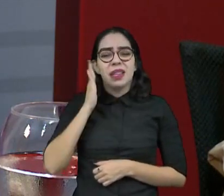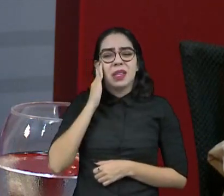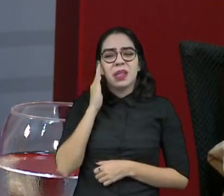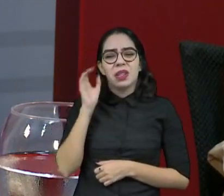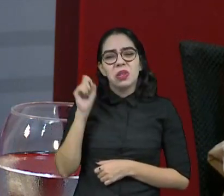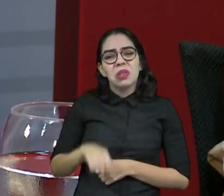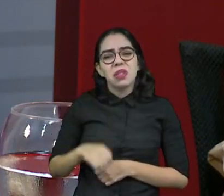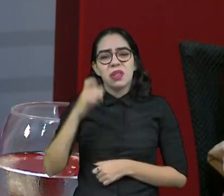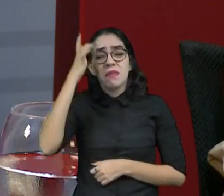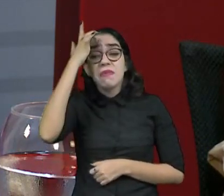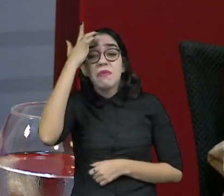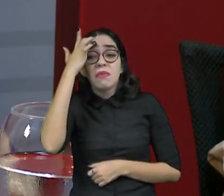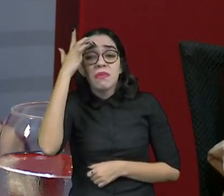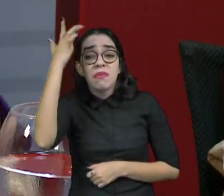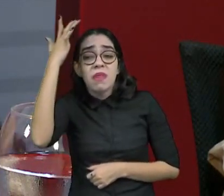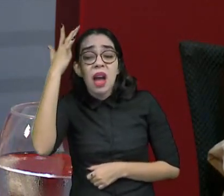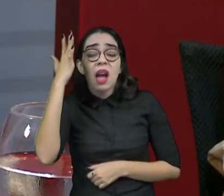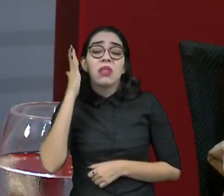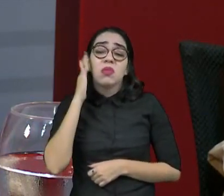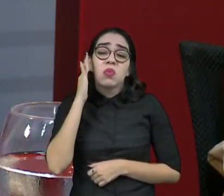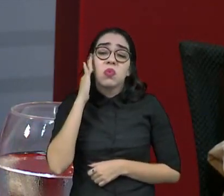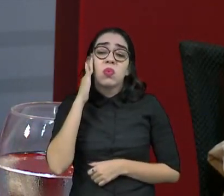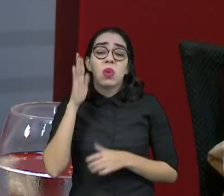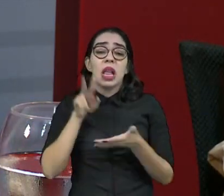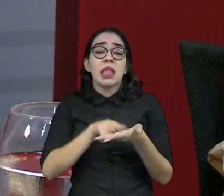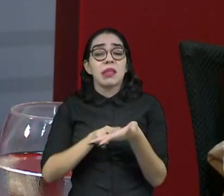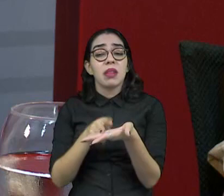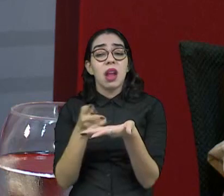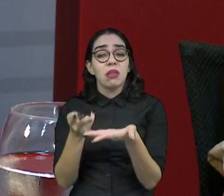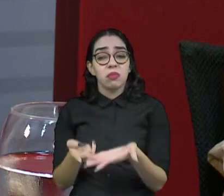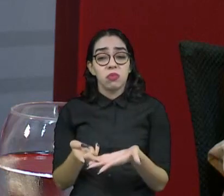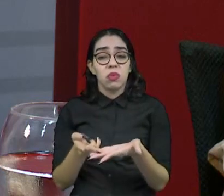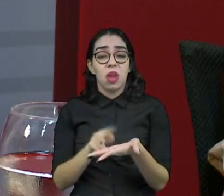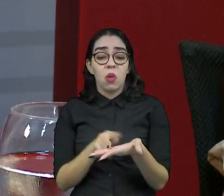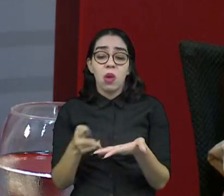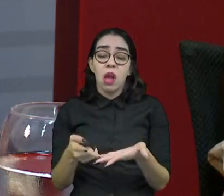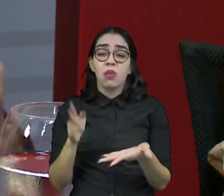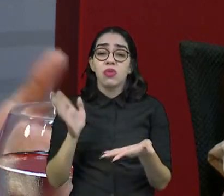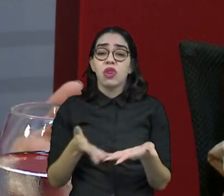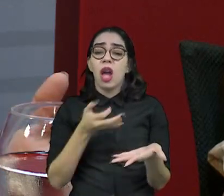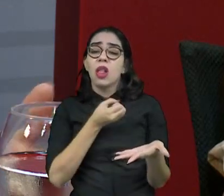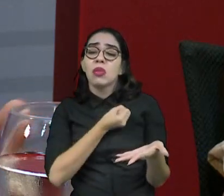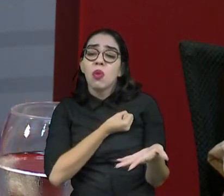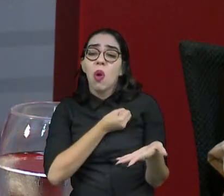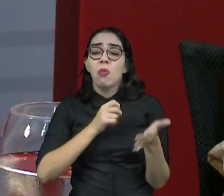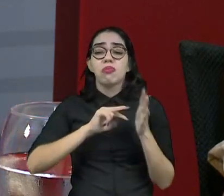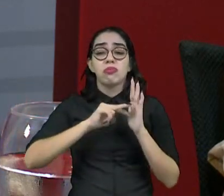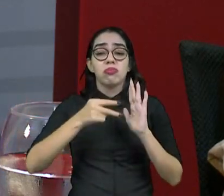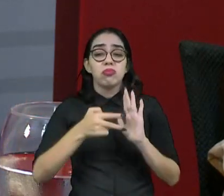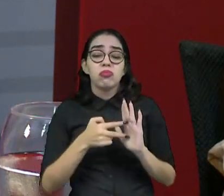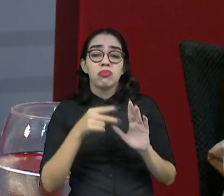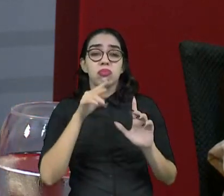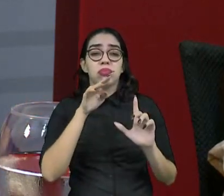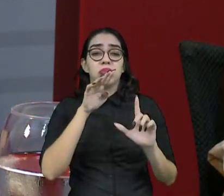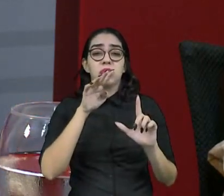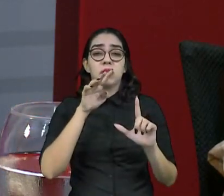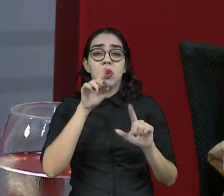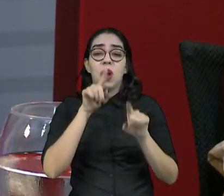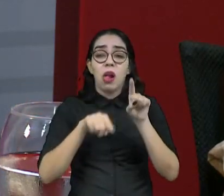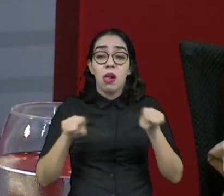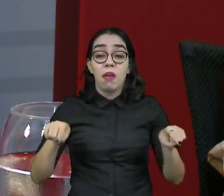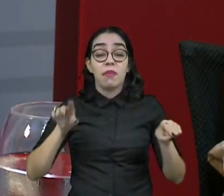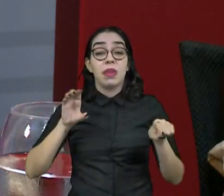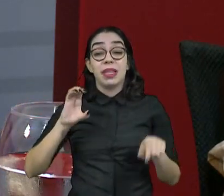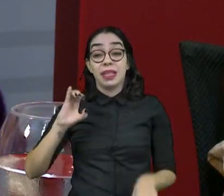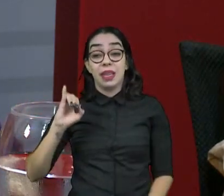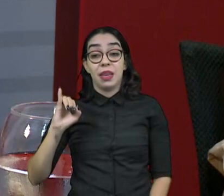É bem fácil de trabalhar com isso, de traduzir para as pessoas o significado dos números. E quando se vai para uma CPI, que vai